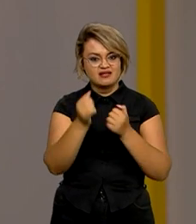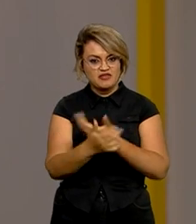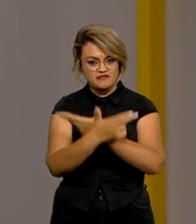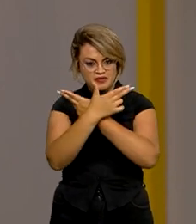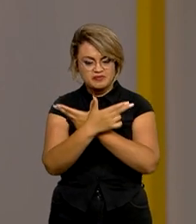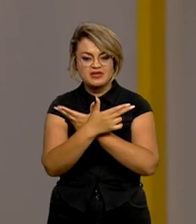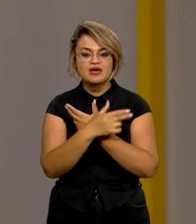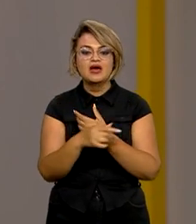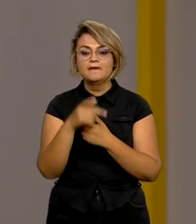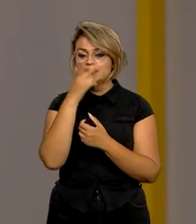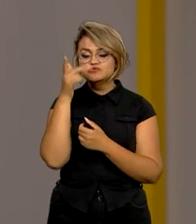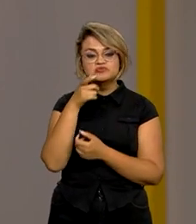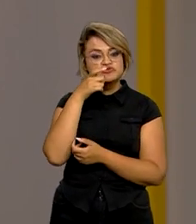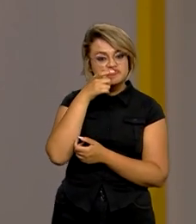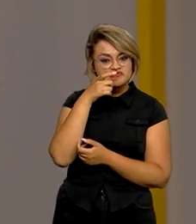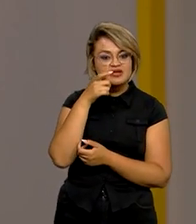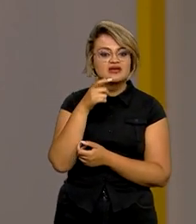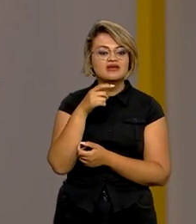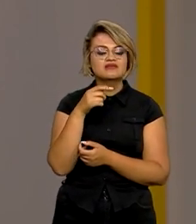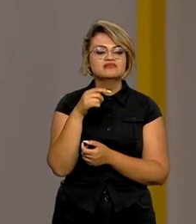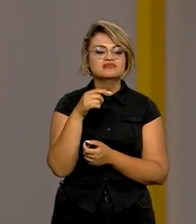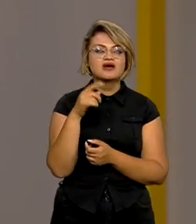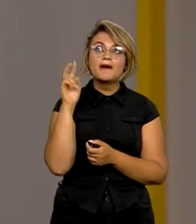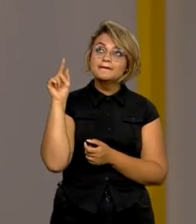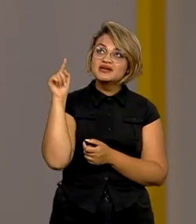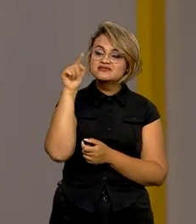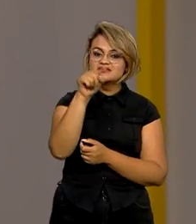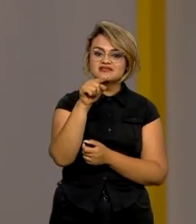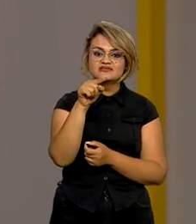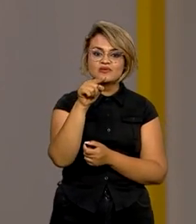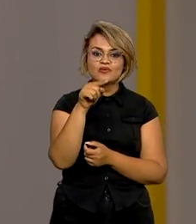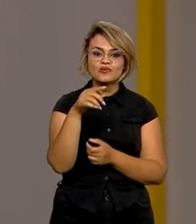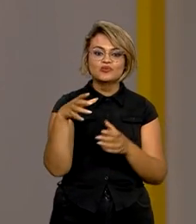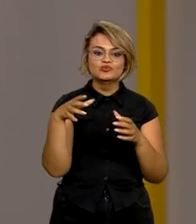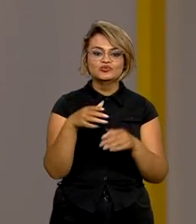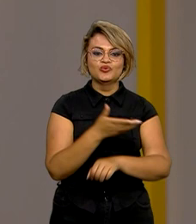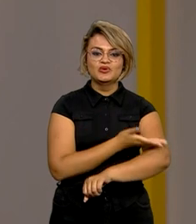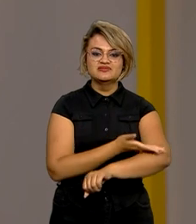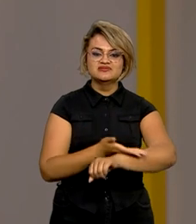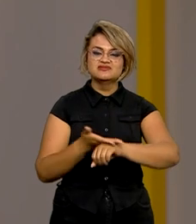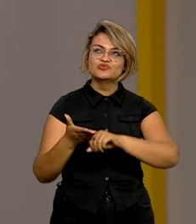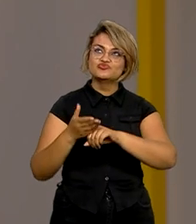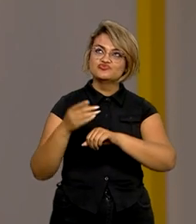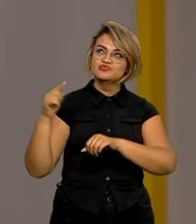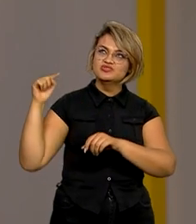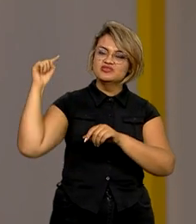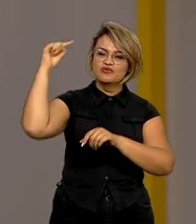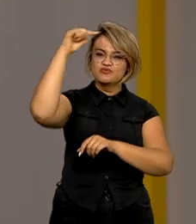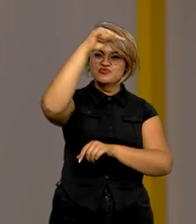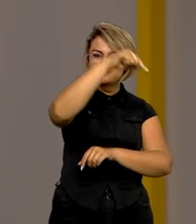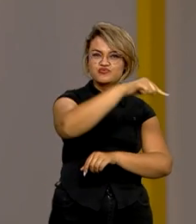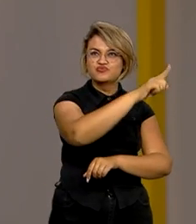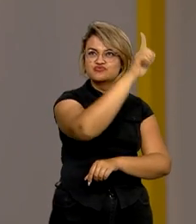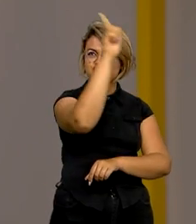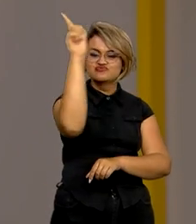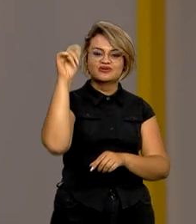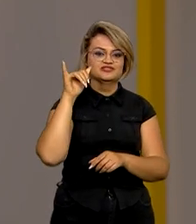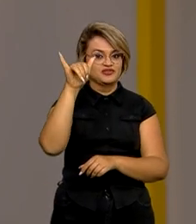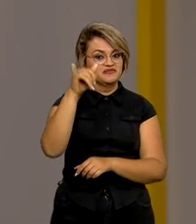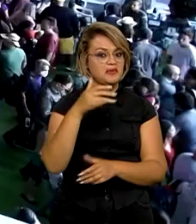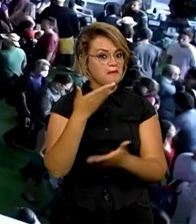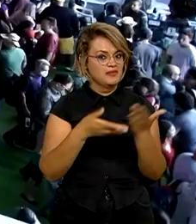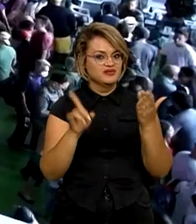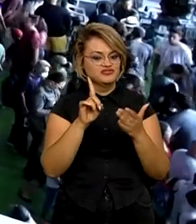trabalho da FAB, o público poderá assistir a apresentação da tradicional Esquadrilha da Fumaça. Imperdível!